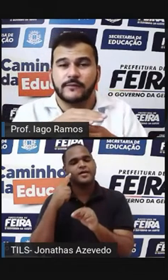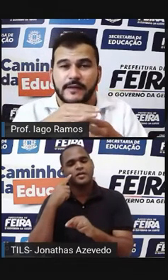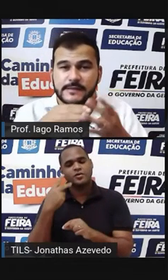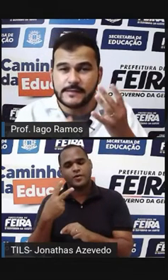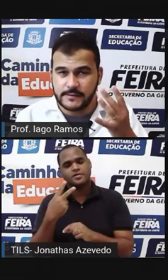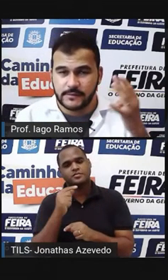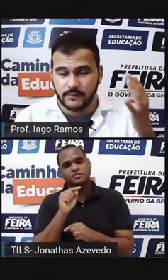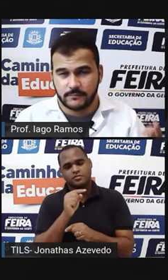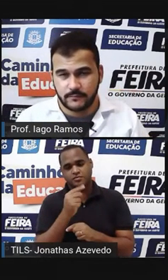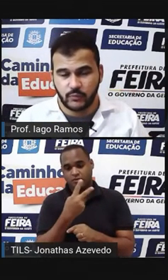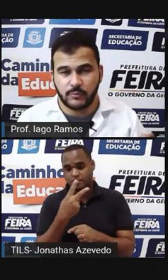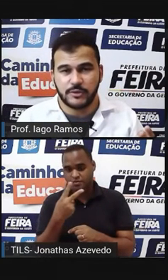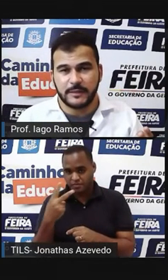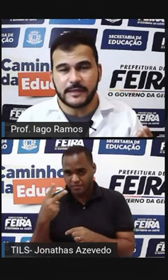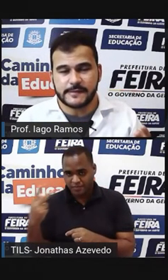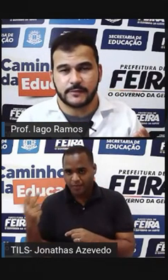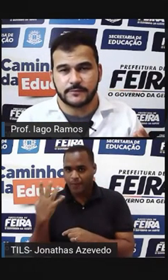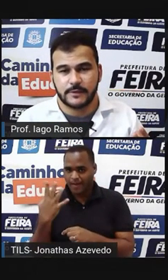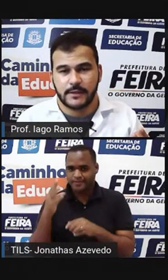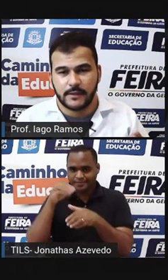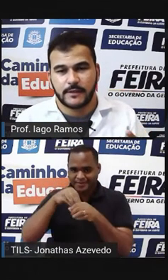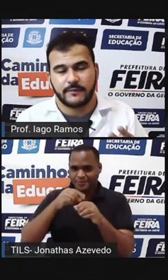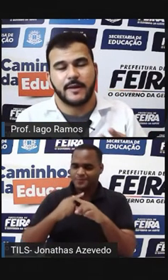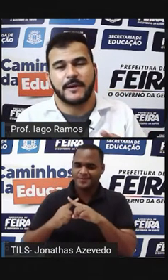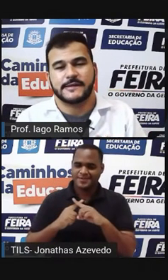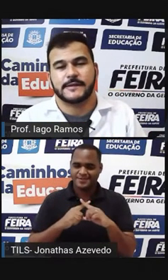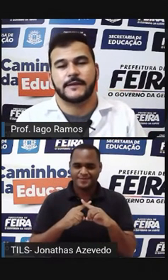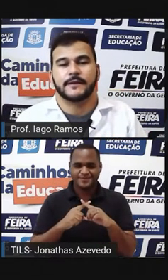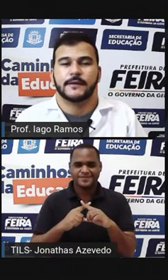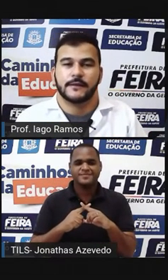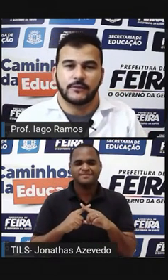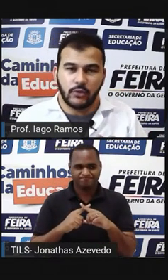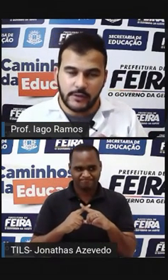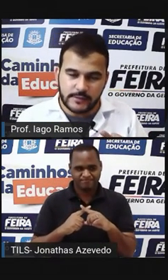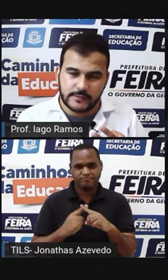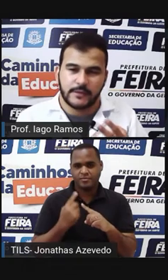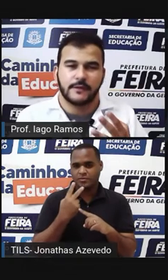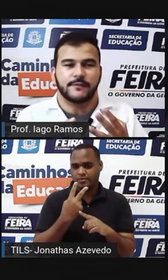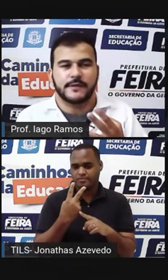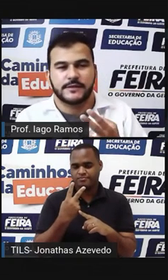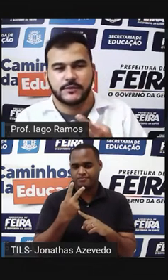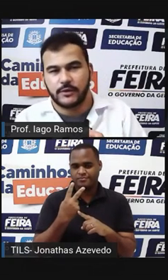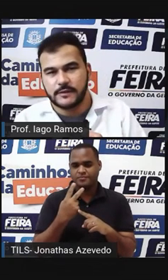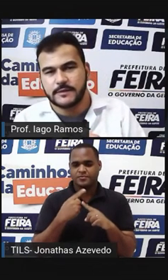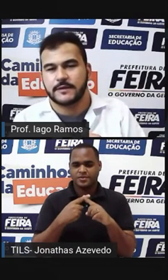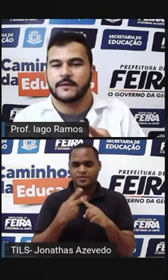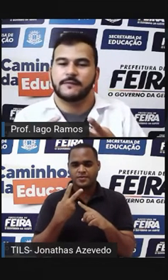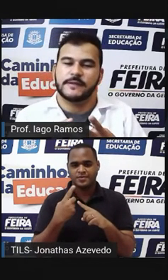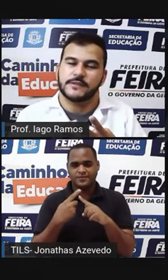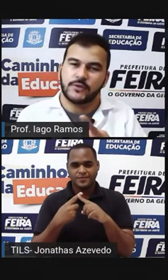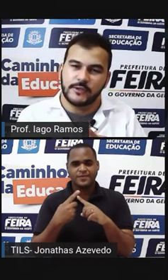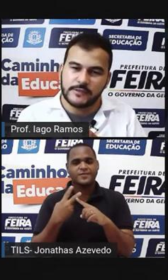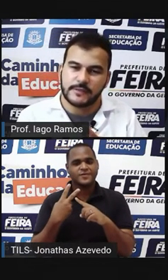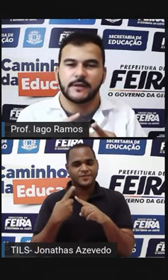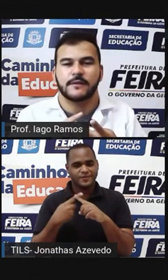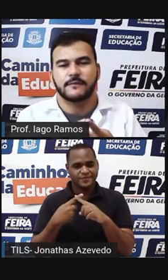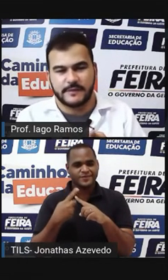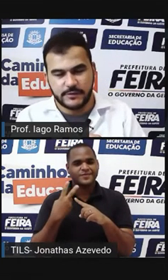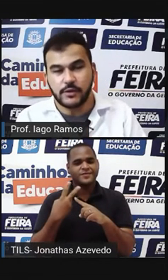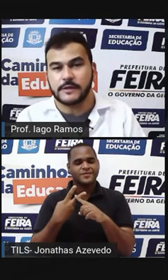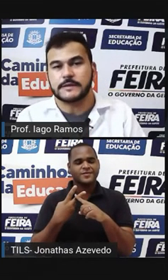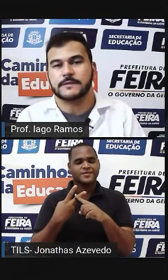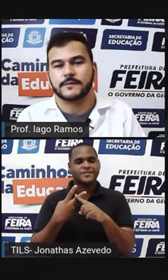4 vezes Numa multiplicação Então vai aparecer 2 Vezes 2 Vezes 2